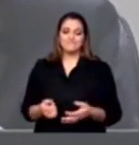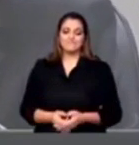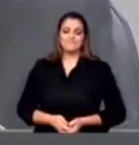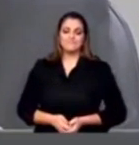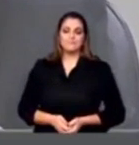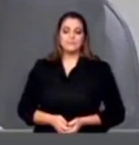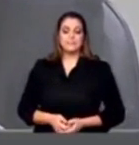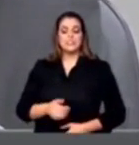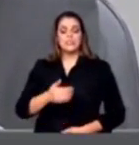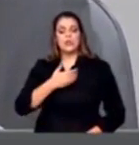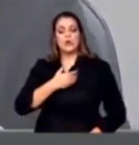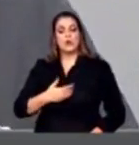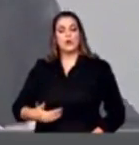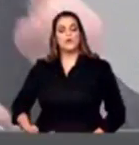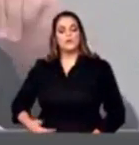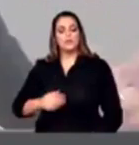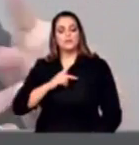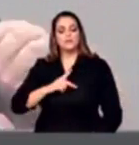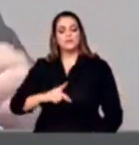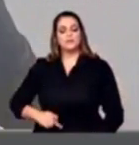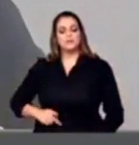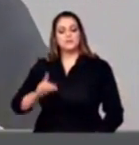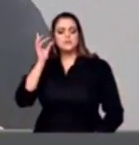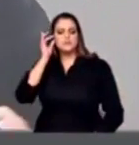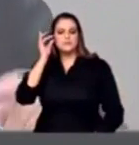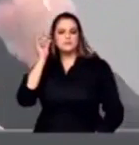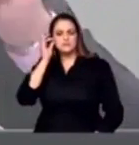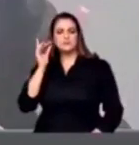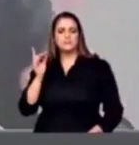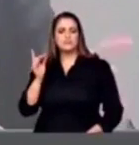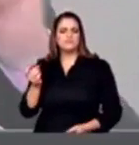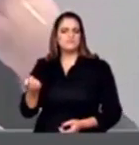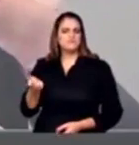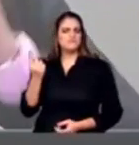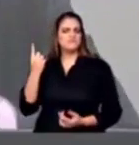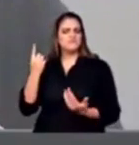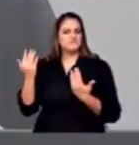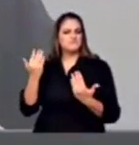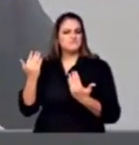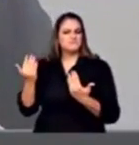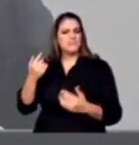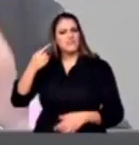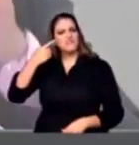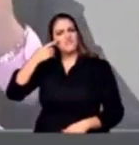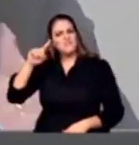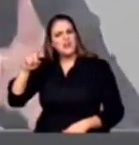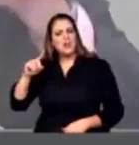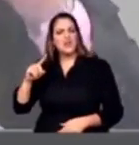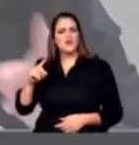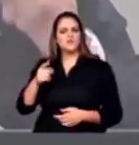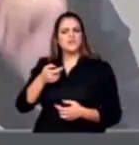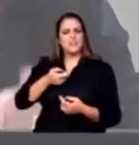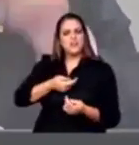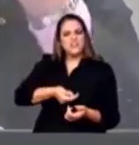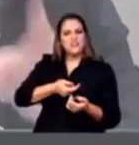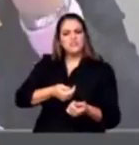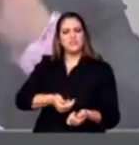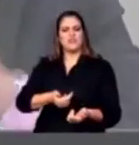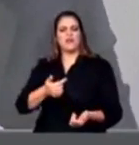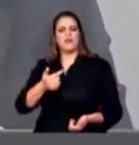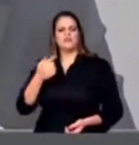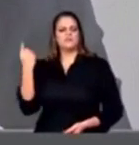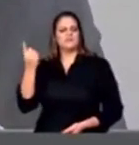contabilidade criativas, pedaladas fiscais, além daquela velha conhecida dos